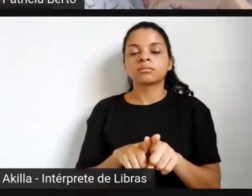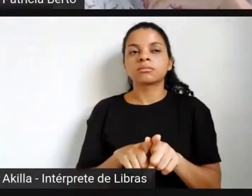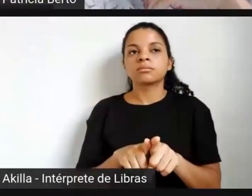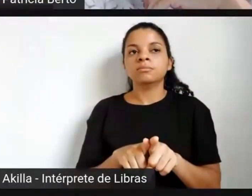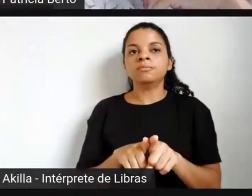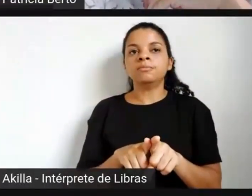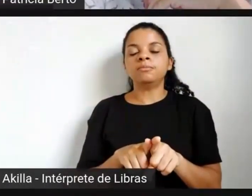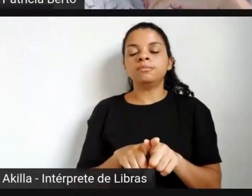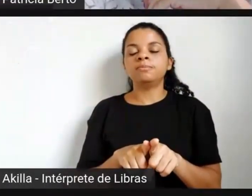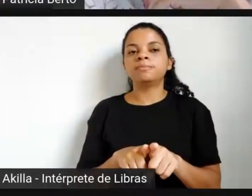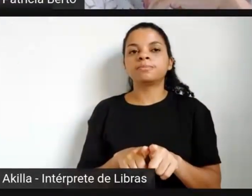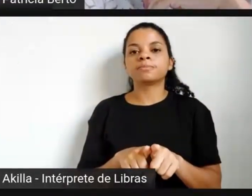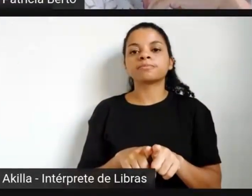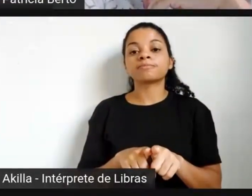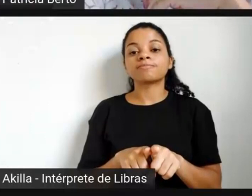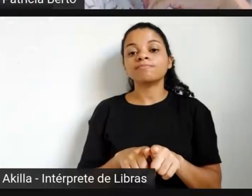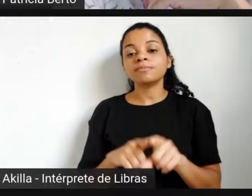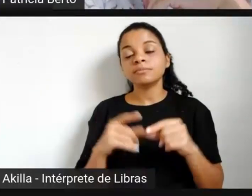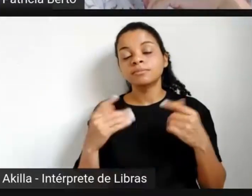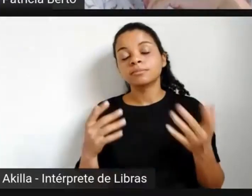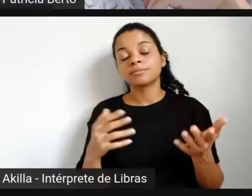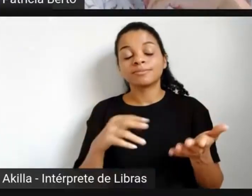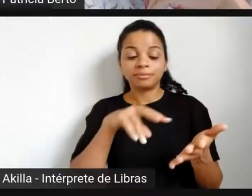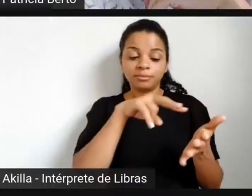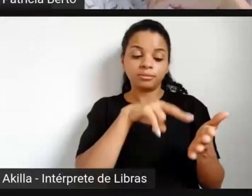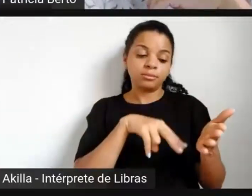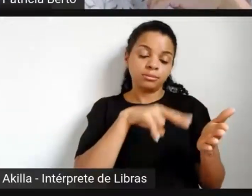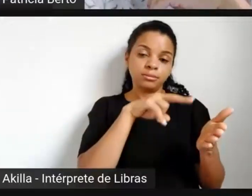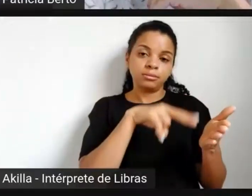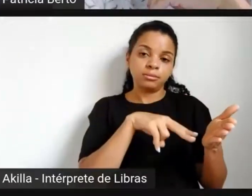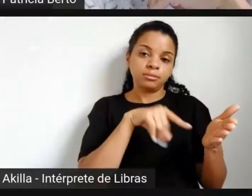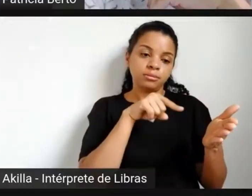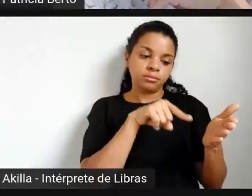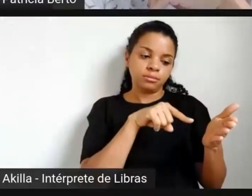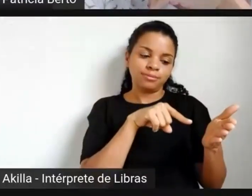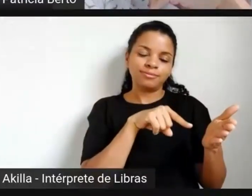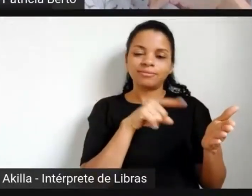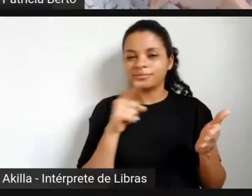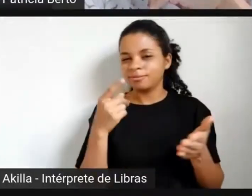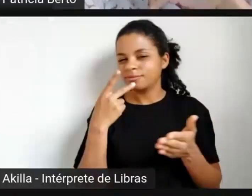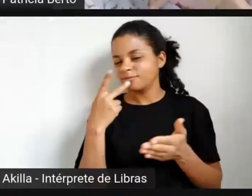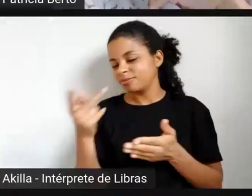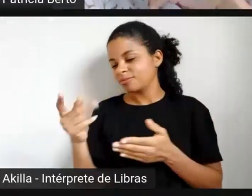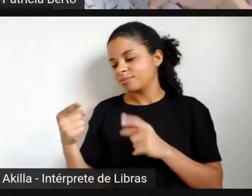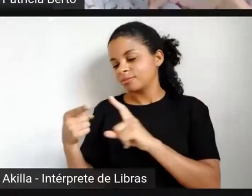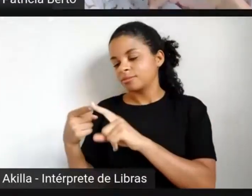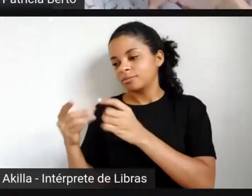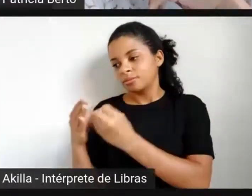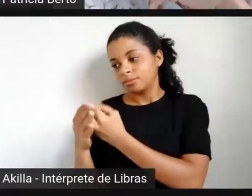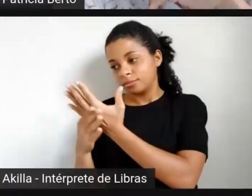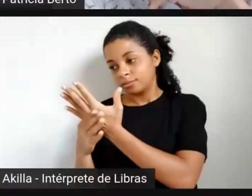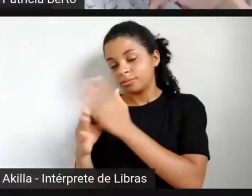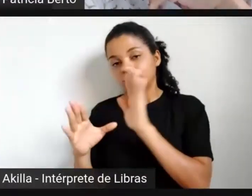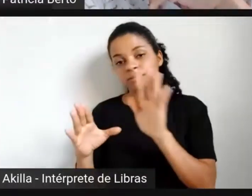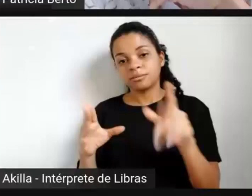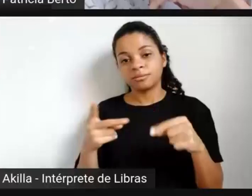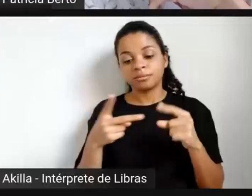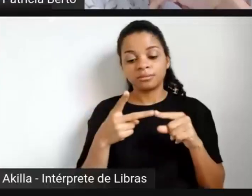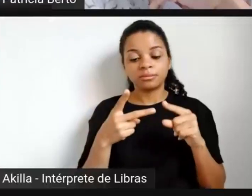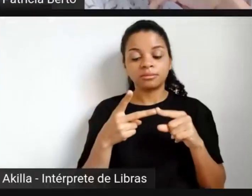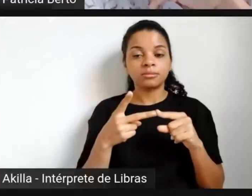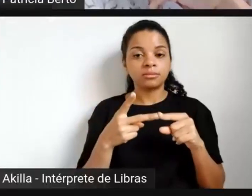Esse ato, assim como eu falei da criação de comissão especial, ele também é uma faculdade do presidente.